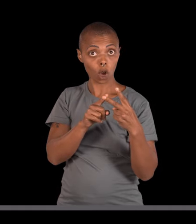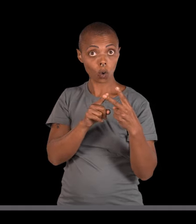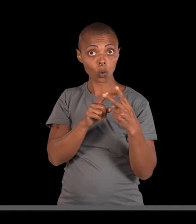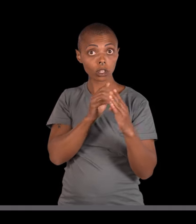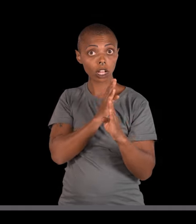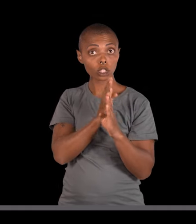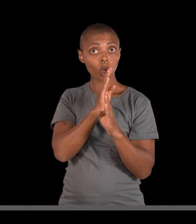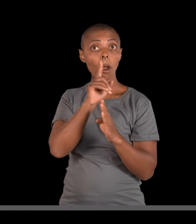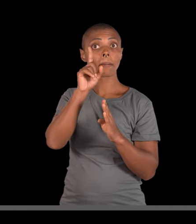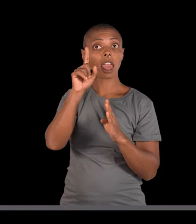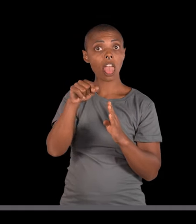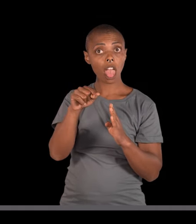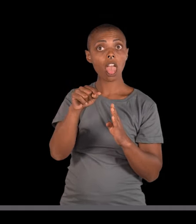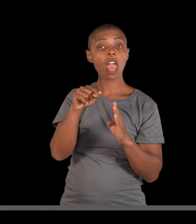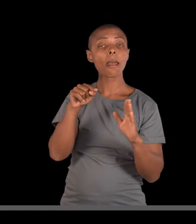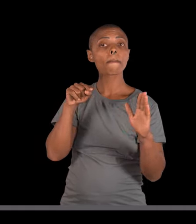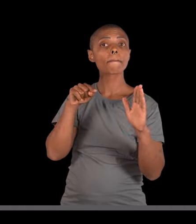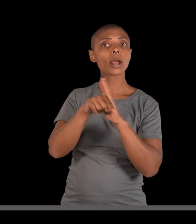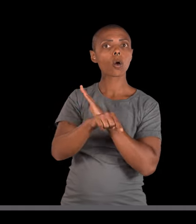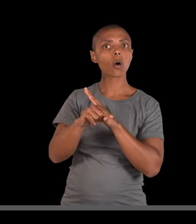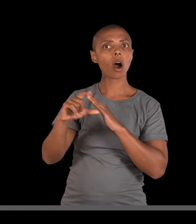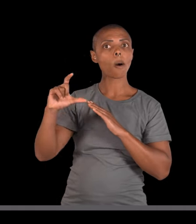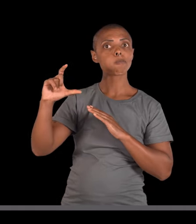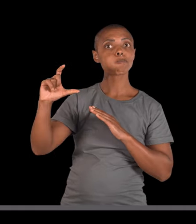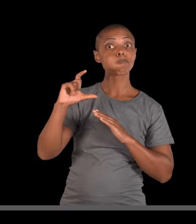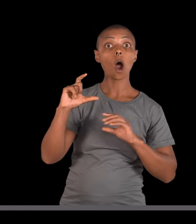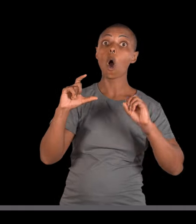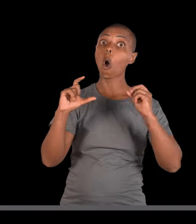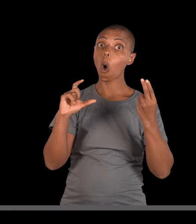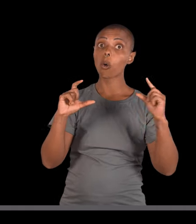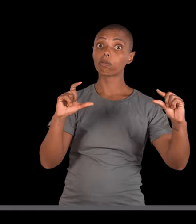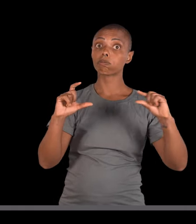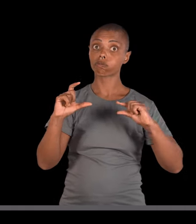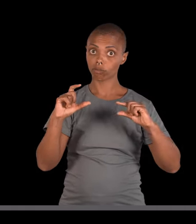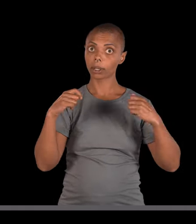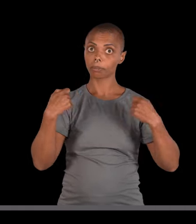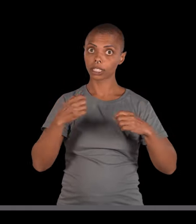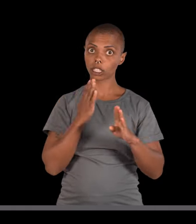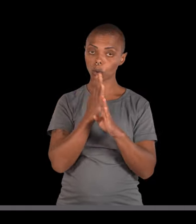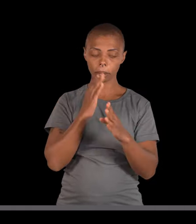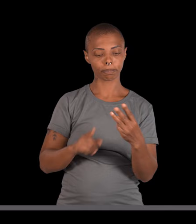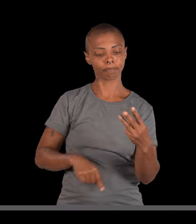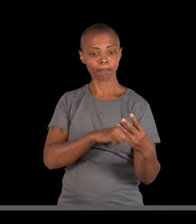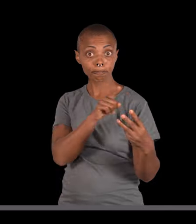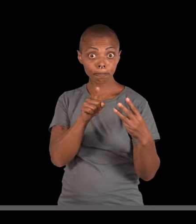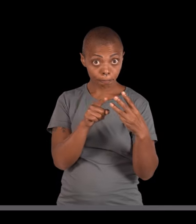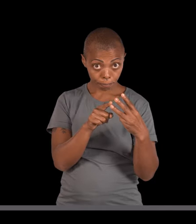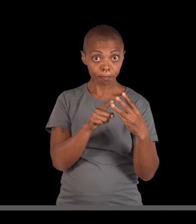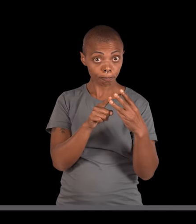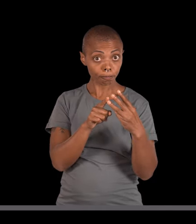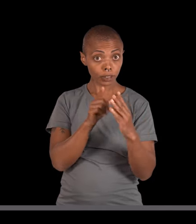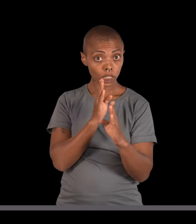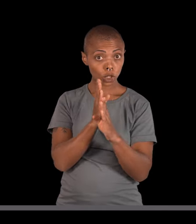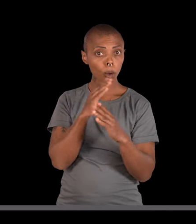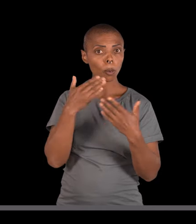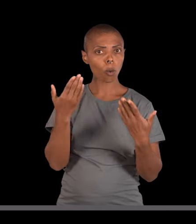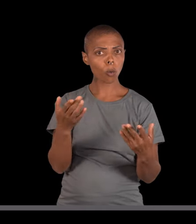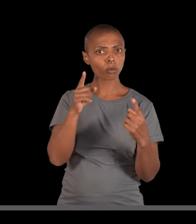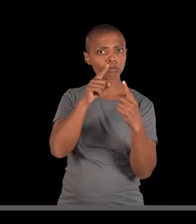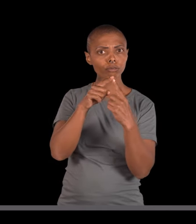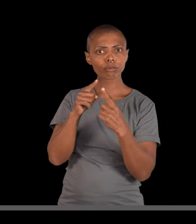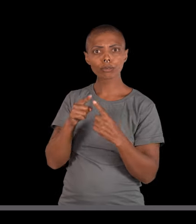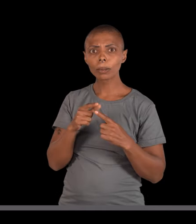muita atenção, segunda coisa, descobrir se a característica perguntada no problema é dominante ou recessiva,